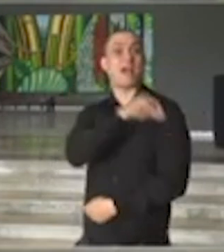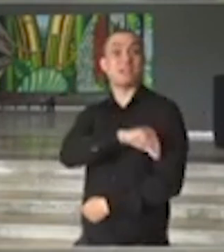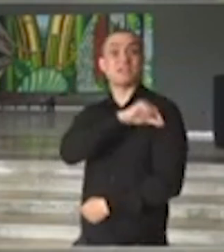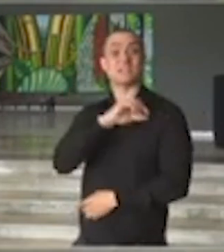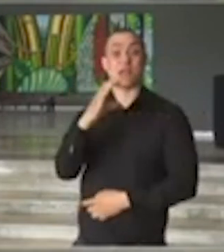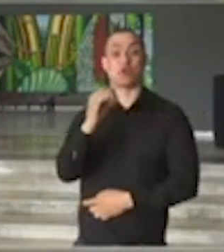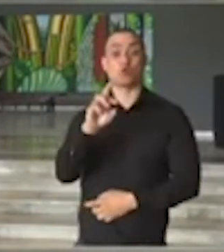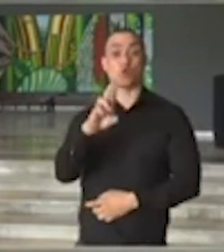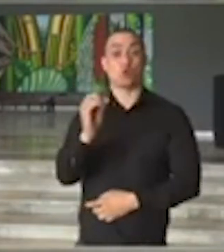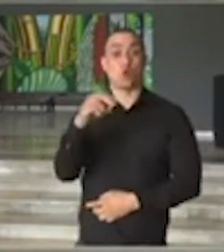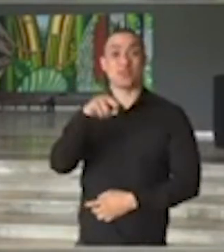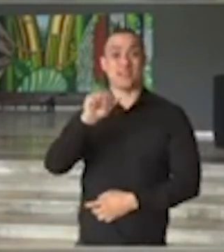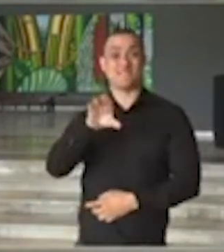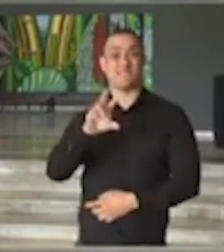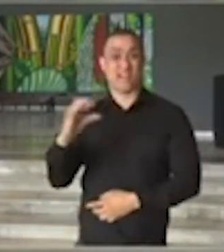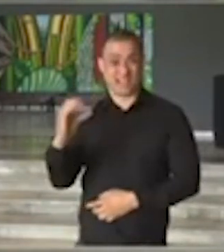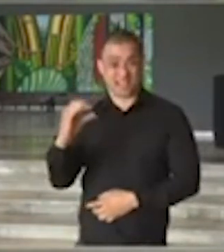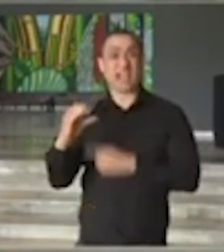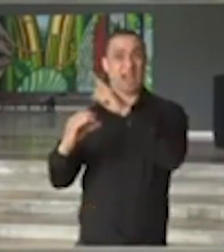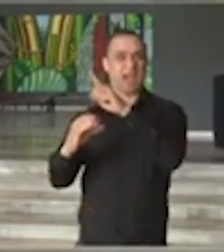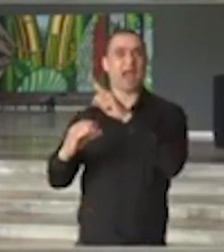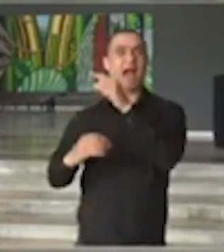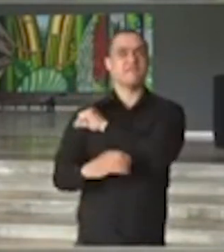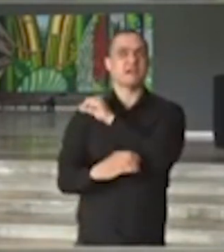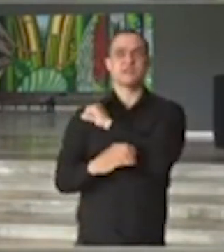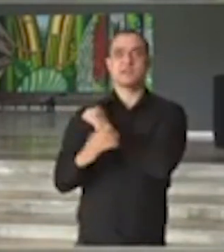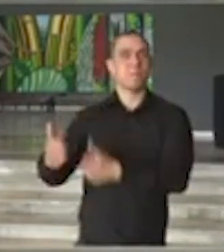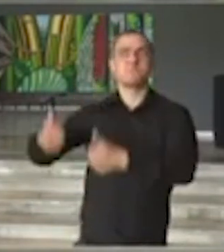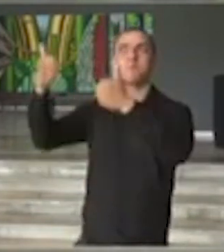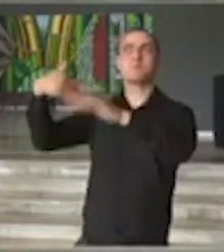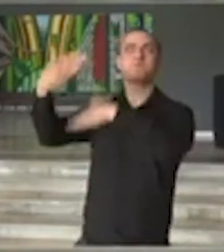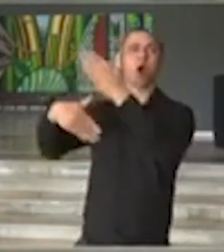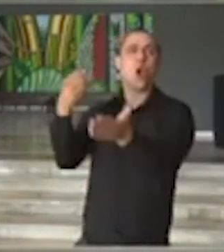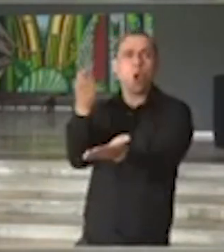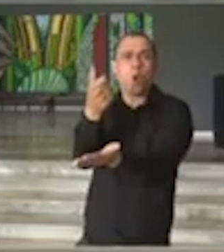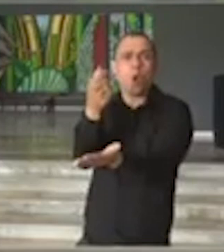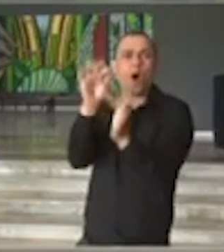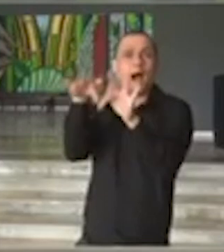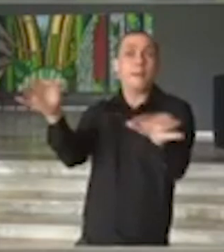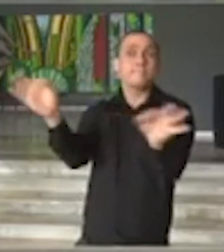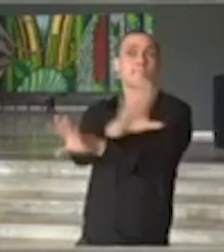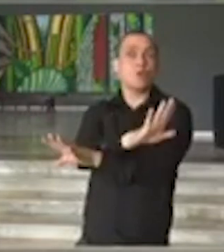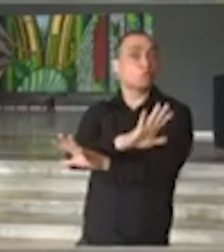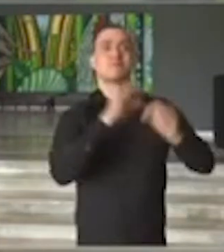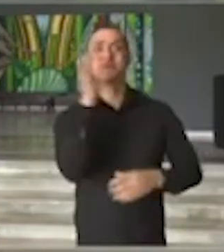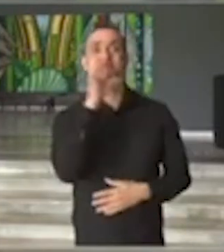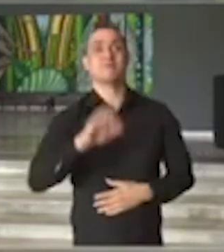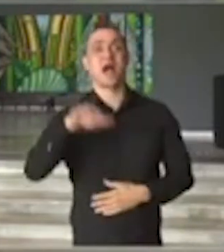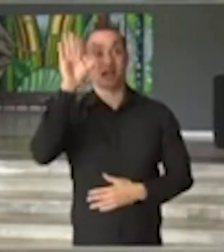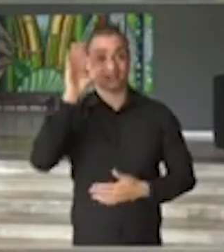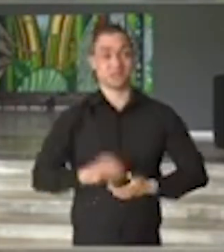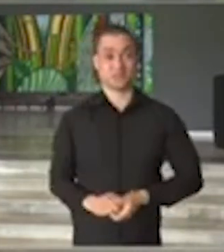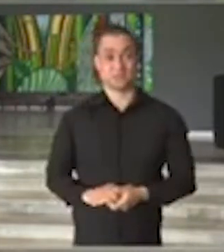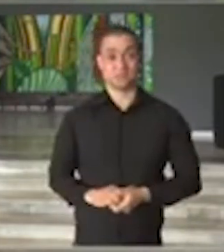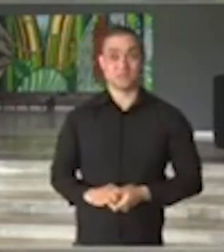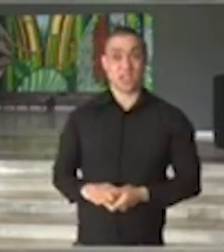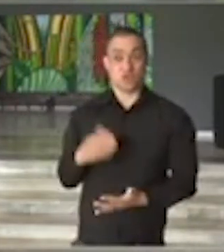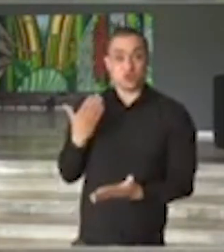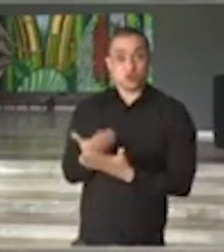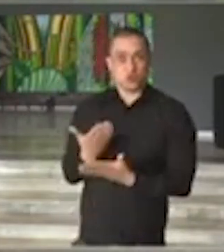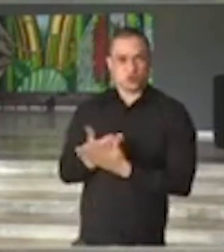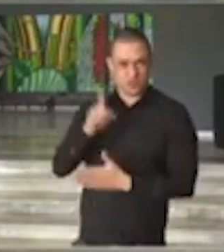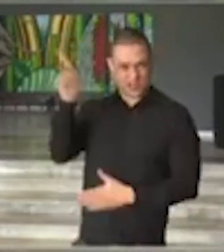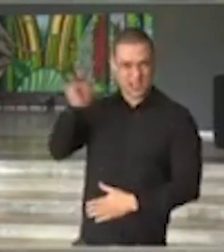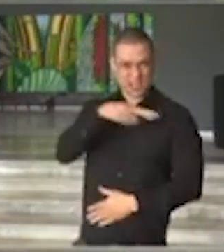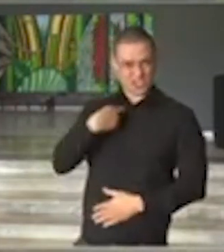das oito mais promissoras vacinas em desenvolvimento no seu estágio final em todo o mundo. Os estudos na